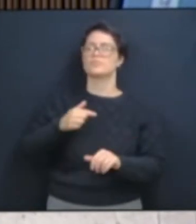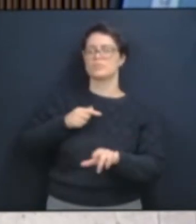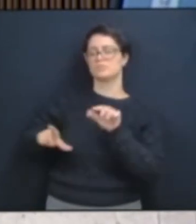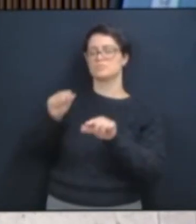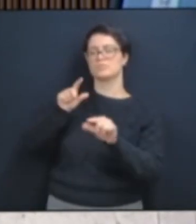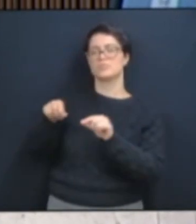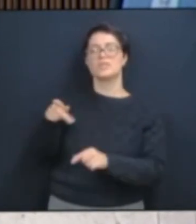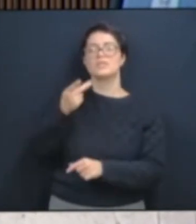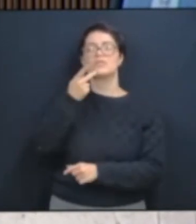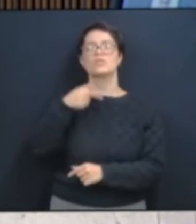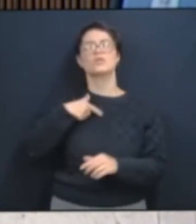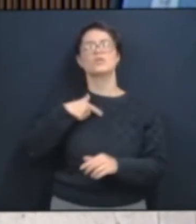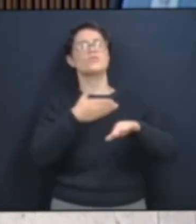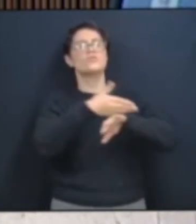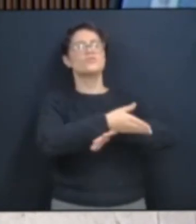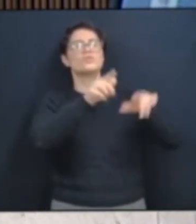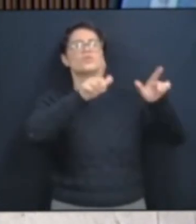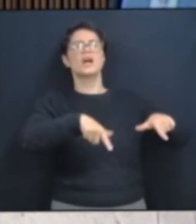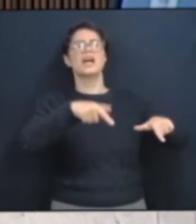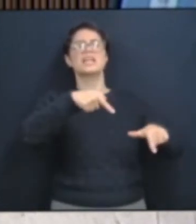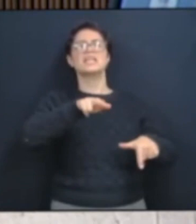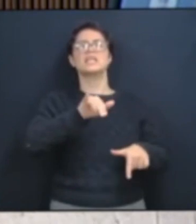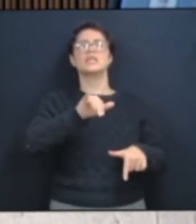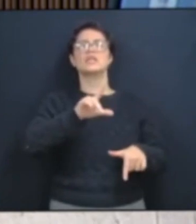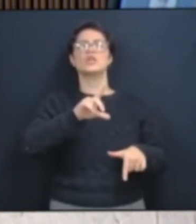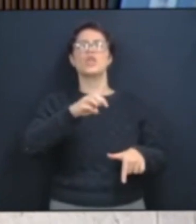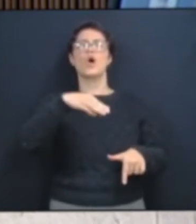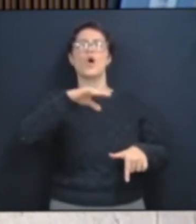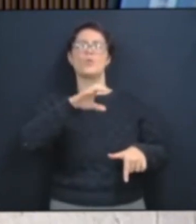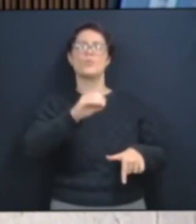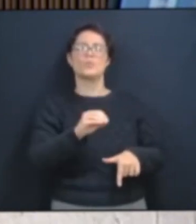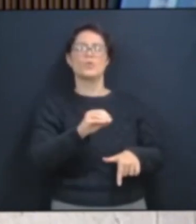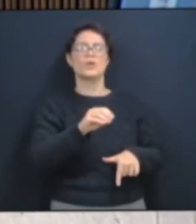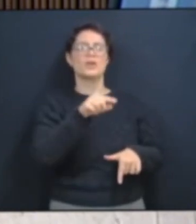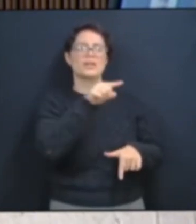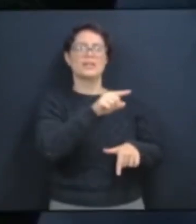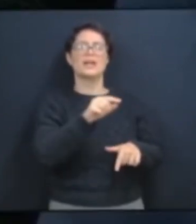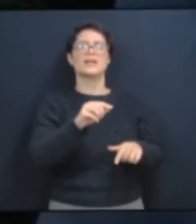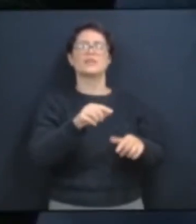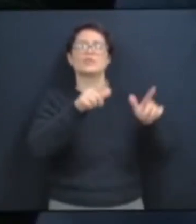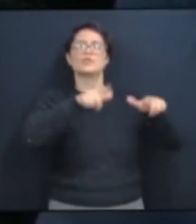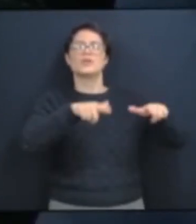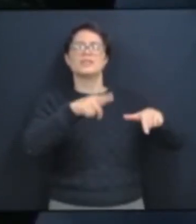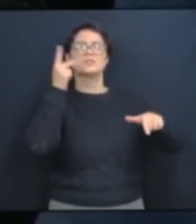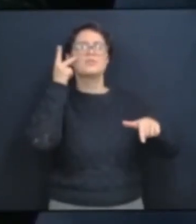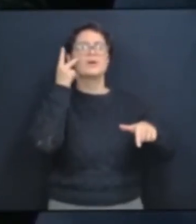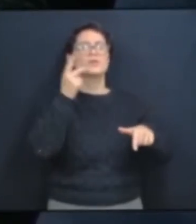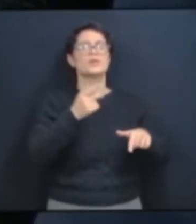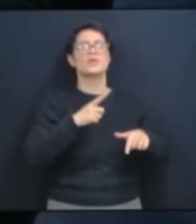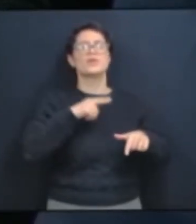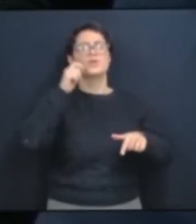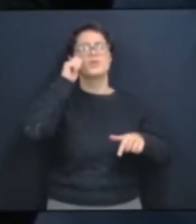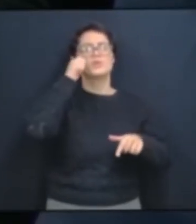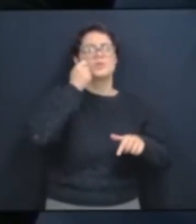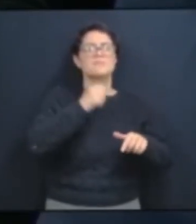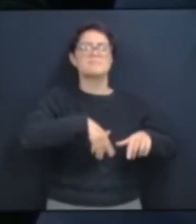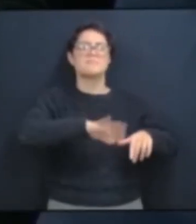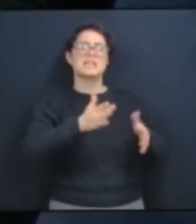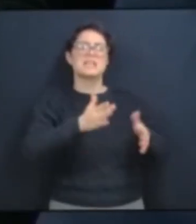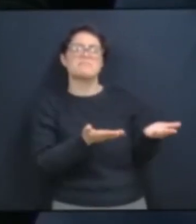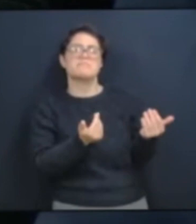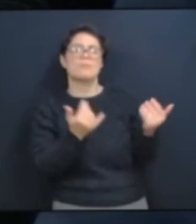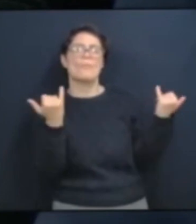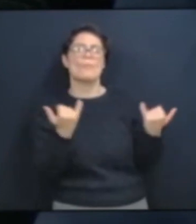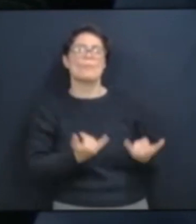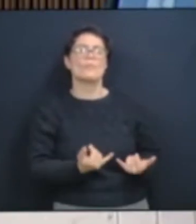quilombola em Eldorado Paulista e olha lá, o afrodescendente mais leve lá pesava sete arrobas. Não fazem nada. Eu acho que